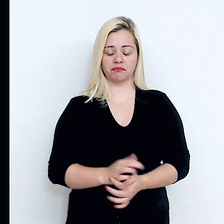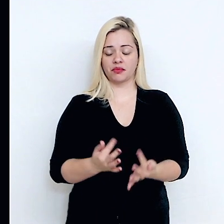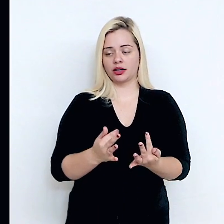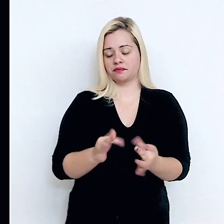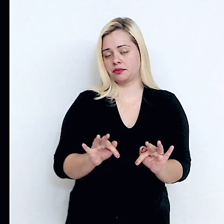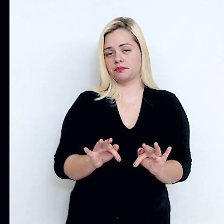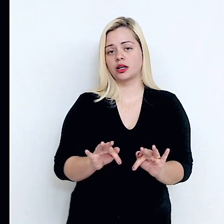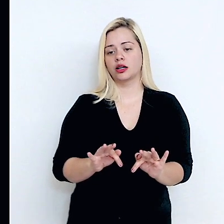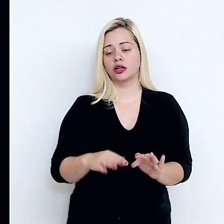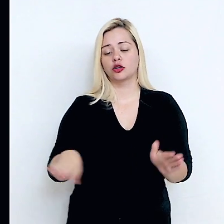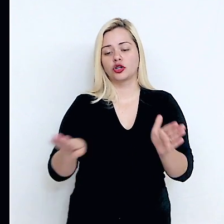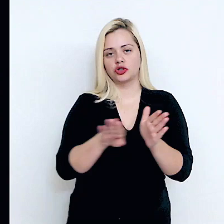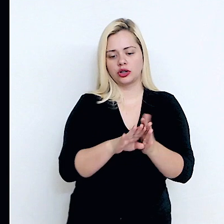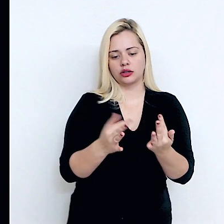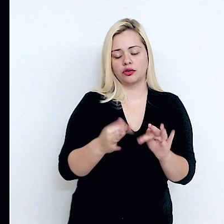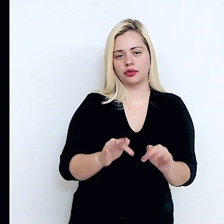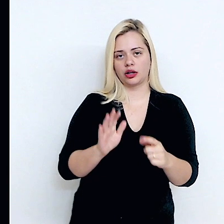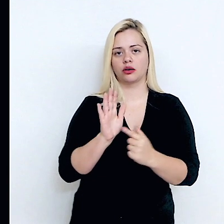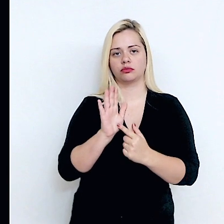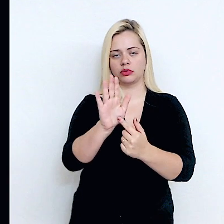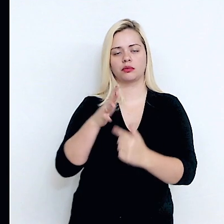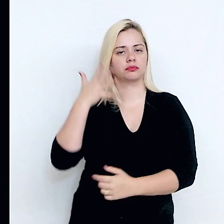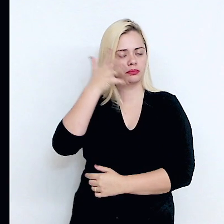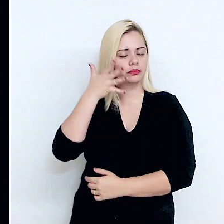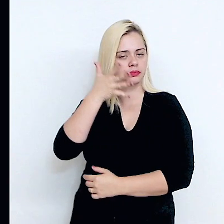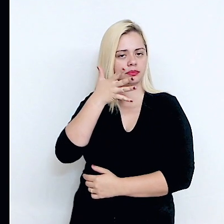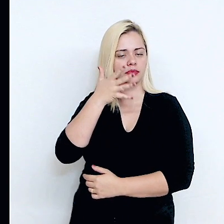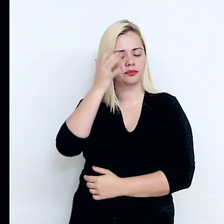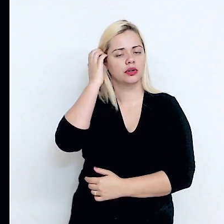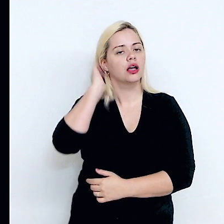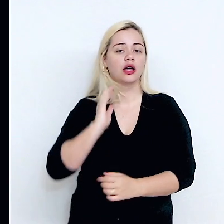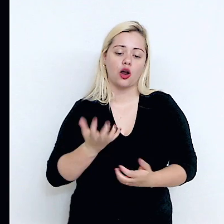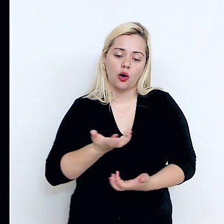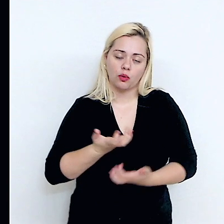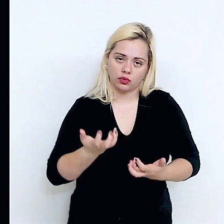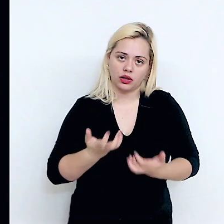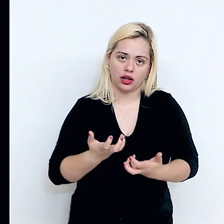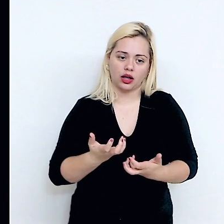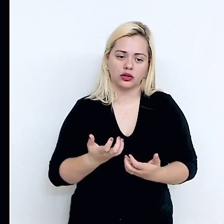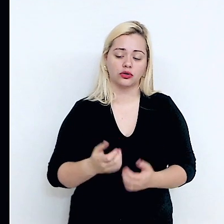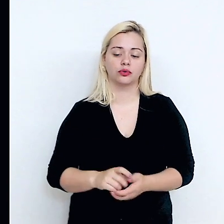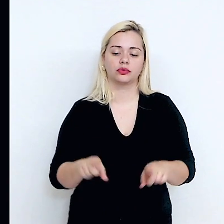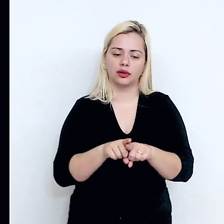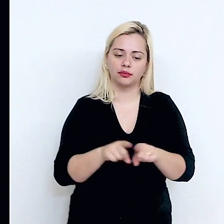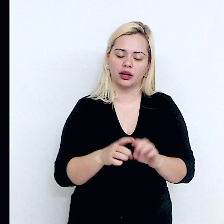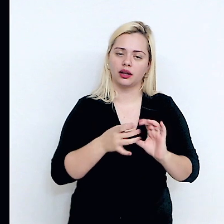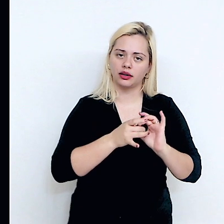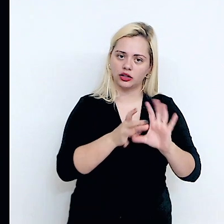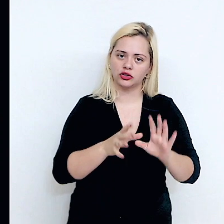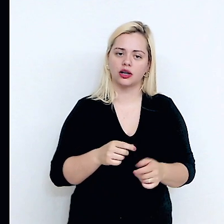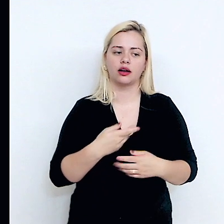Enfim, chegando ao final dessa apresentação, que eu também quero dar a oportunidade de que